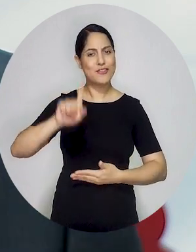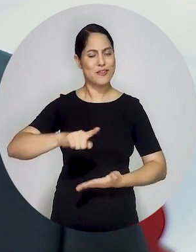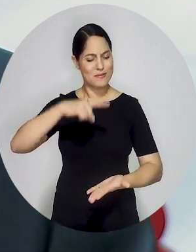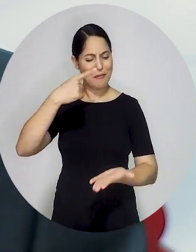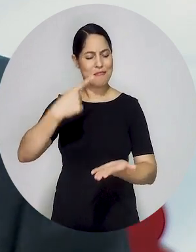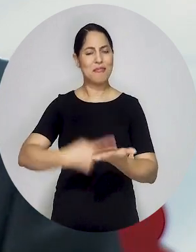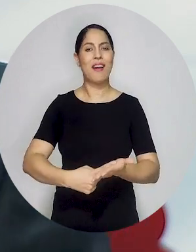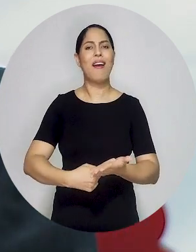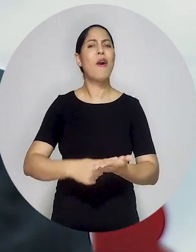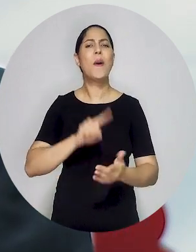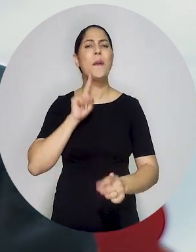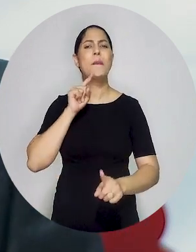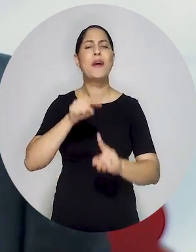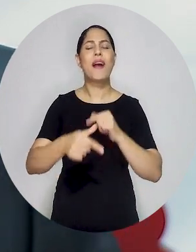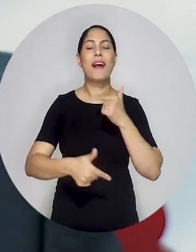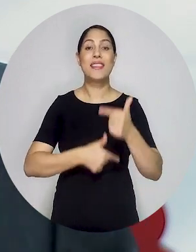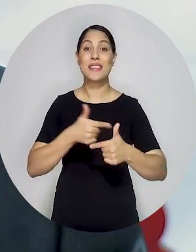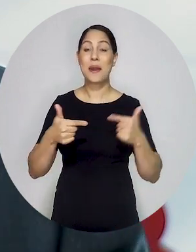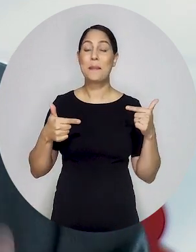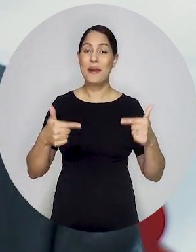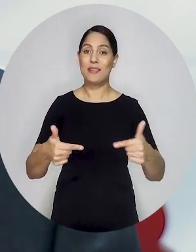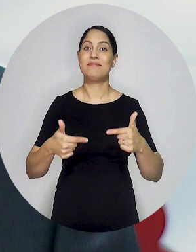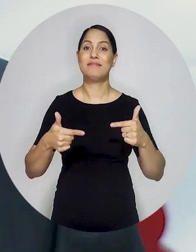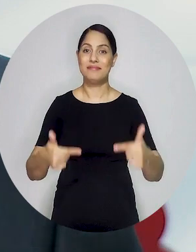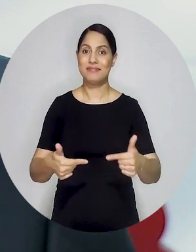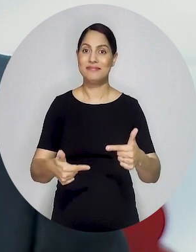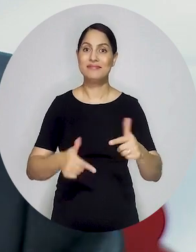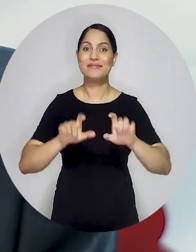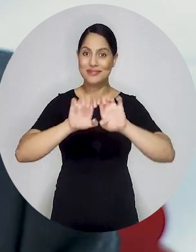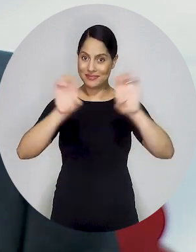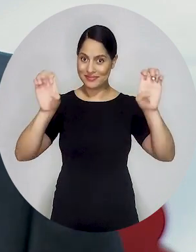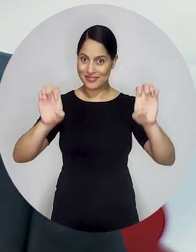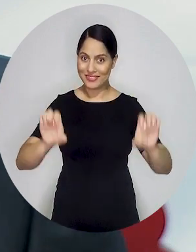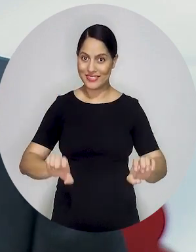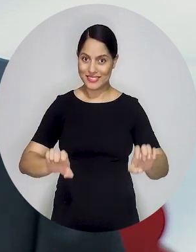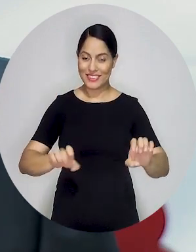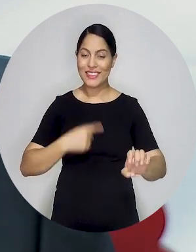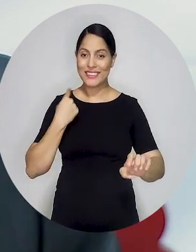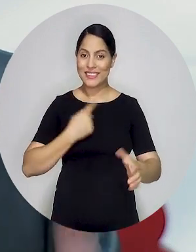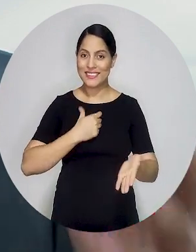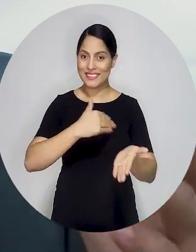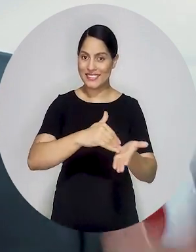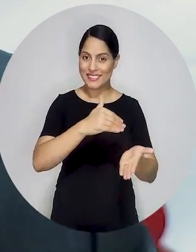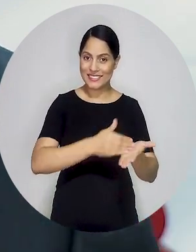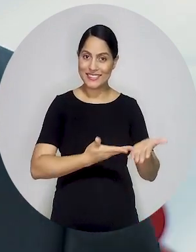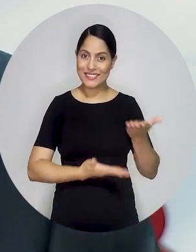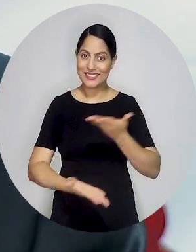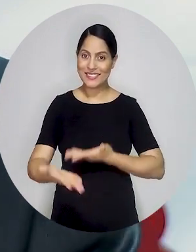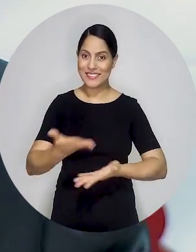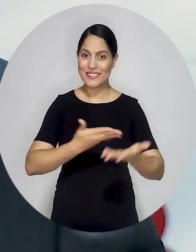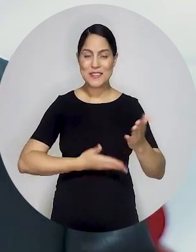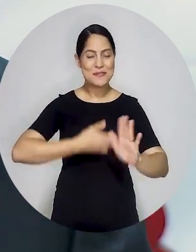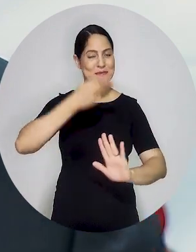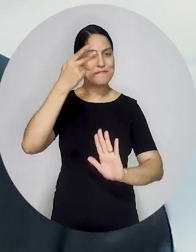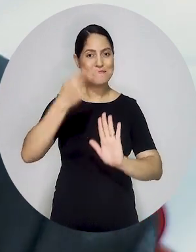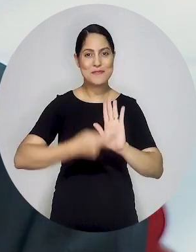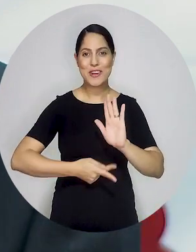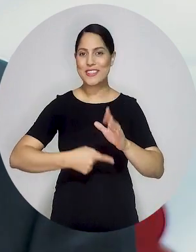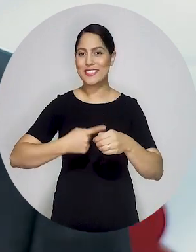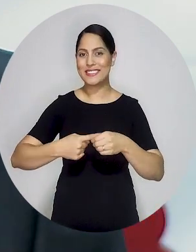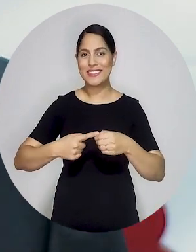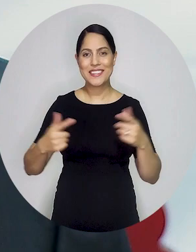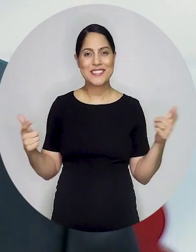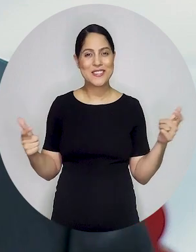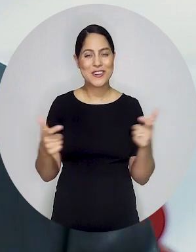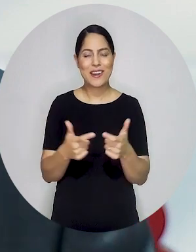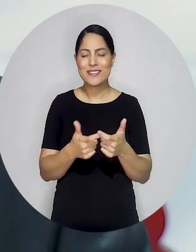compromisso atender a Jovem Advocacia dando a ela uma maior inserção no mercado de trabalho, estrutura para desenvolver suas atividades através